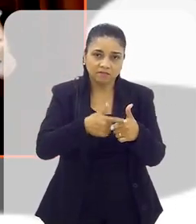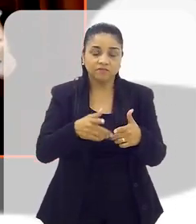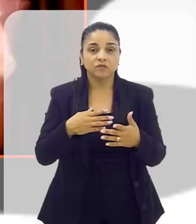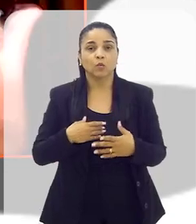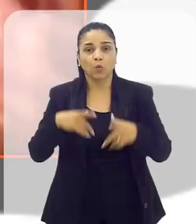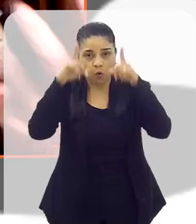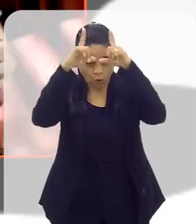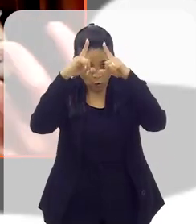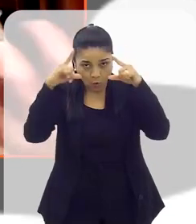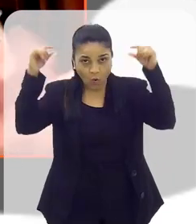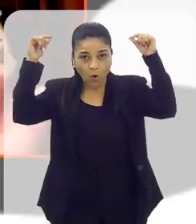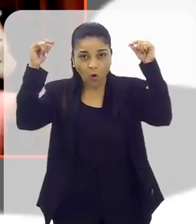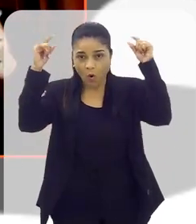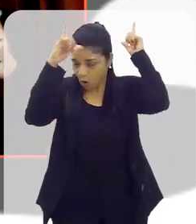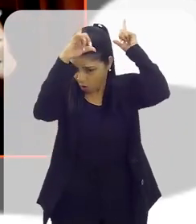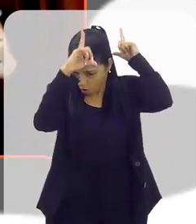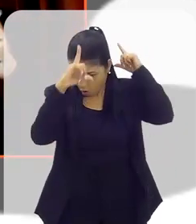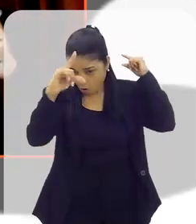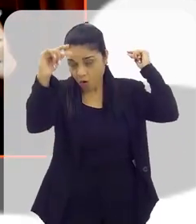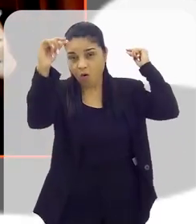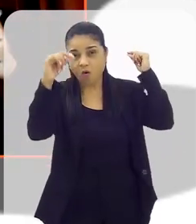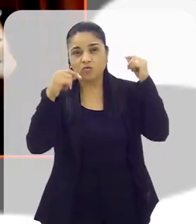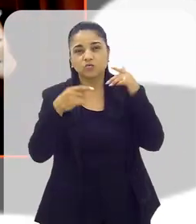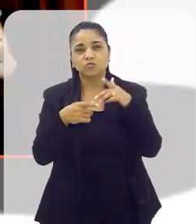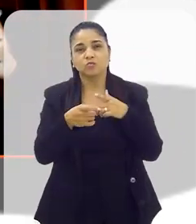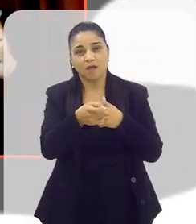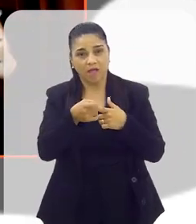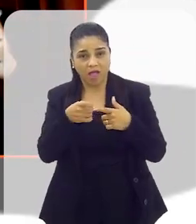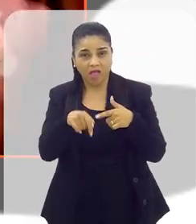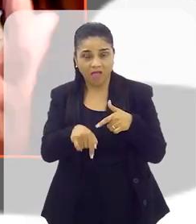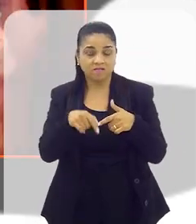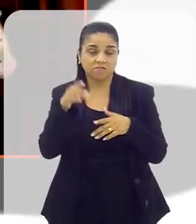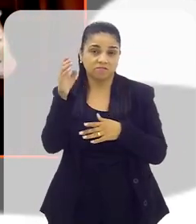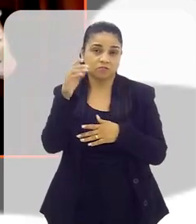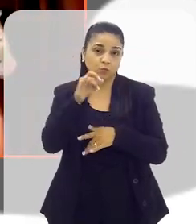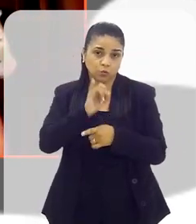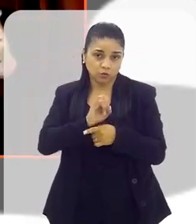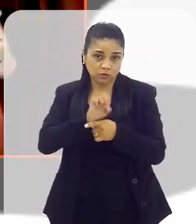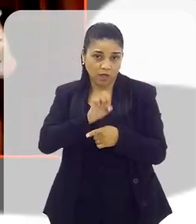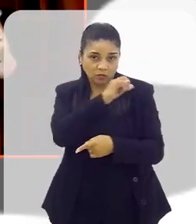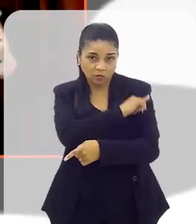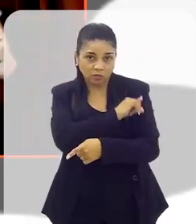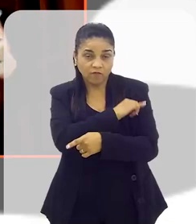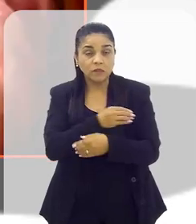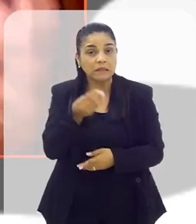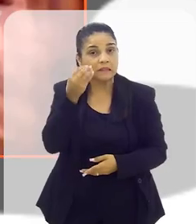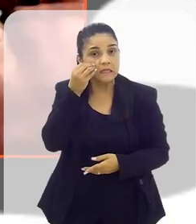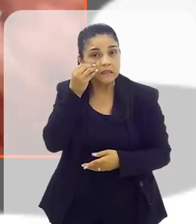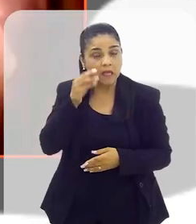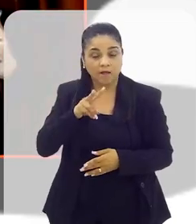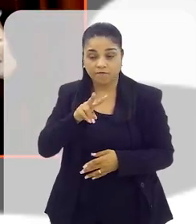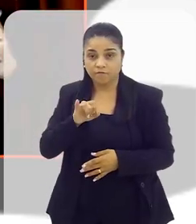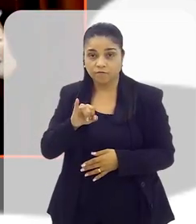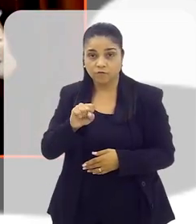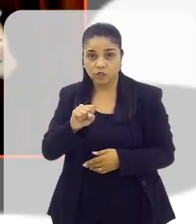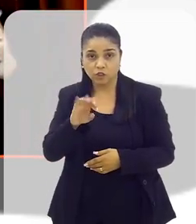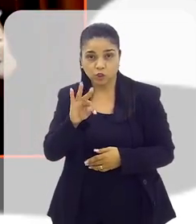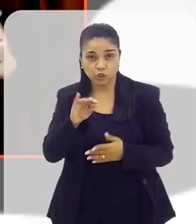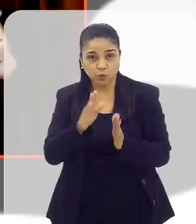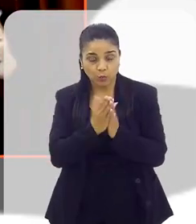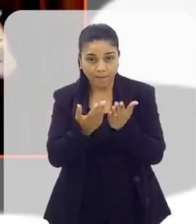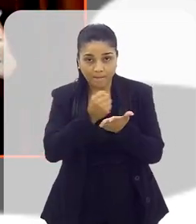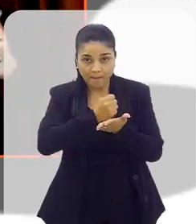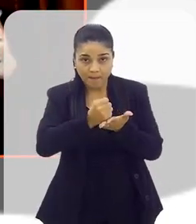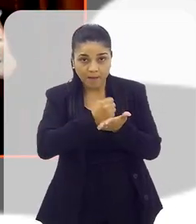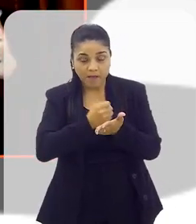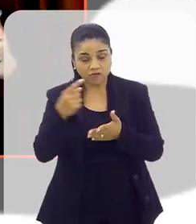o antigo cônsul dos Estados Unidos, aqui no Rio de Janeiro, me disse que uma vez ele foi tentar um visto para a mãe dele, que tinha que vir para o Brasil,